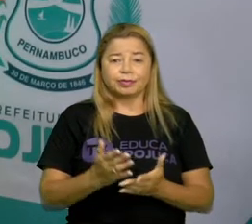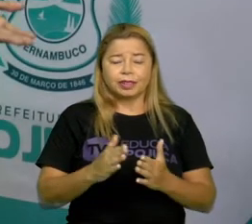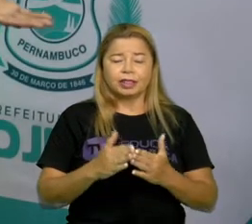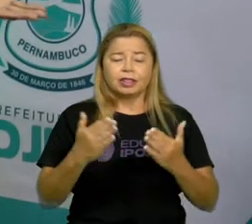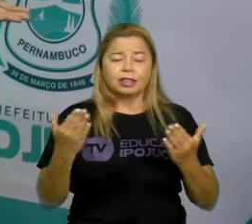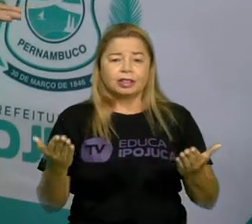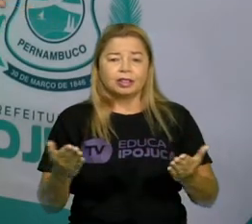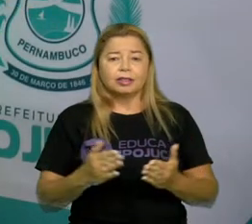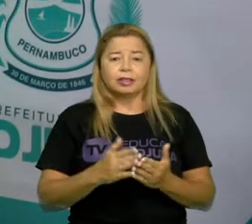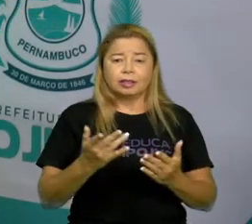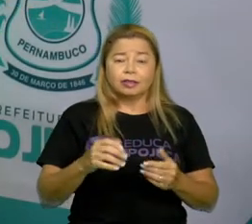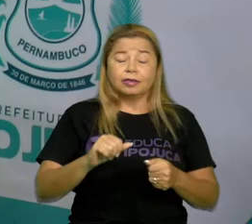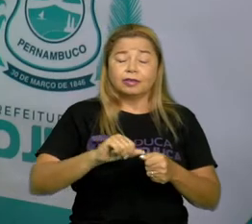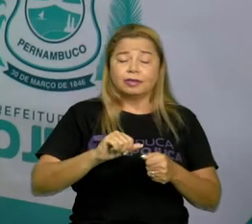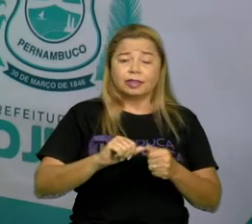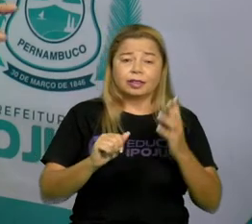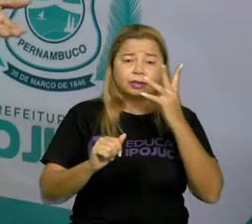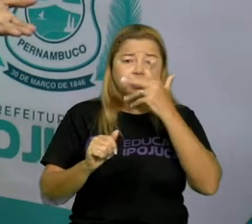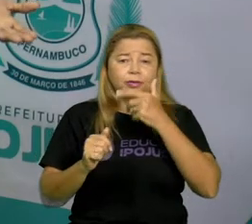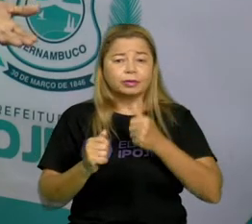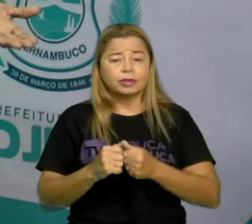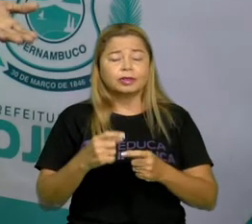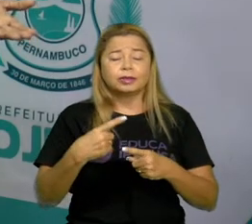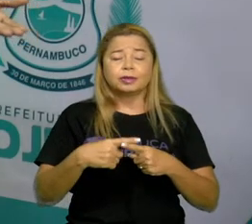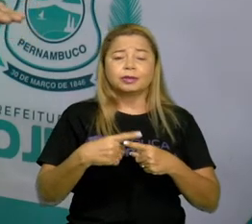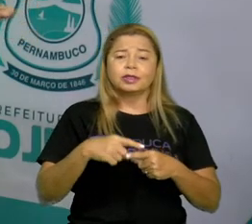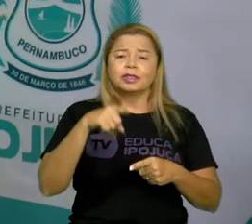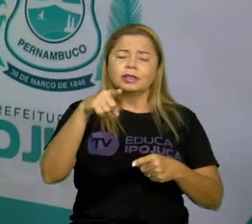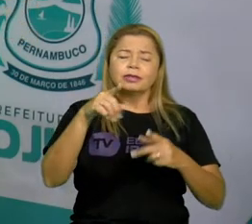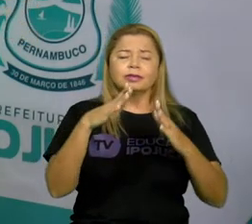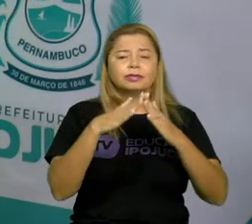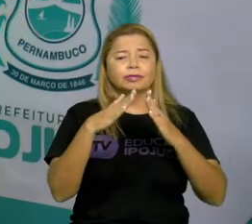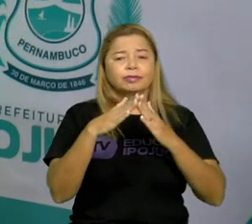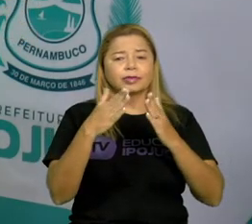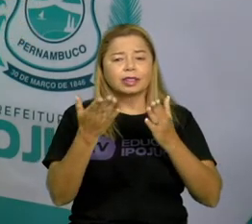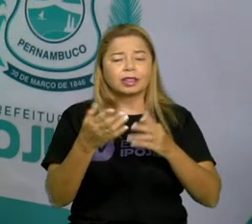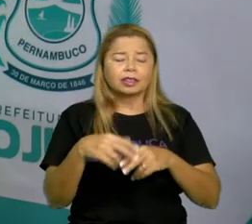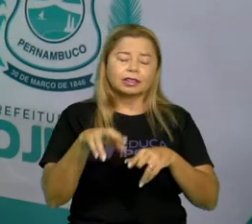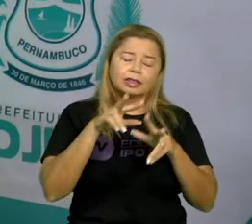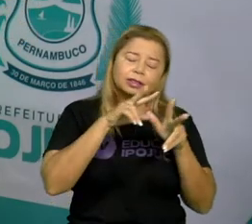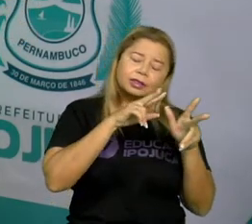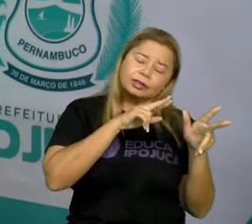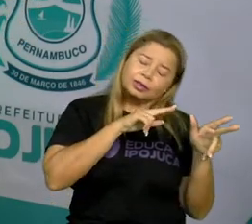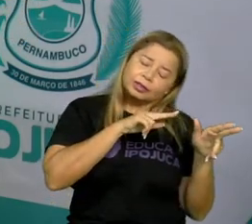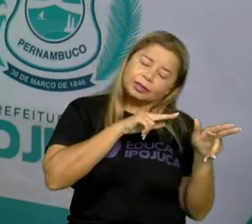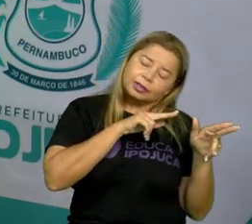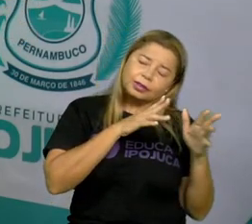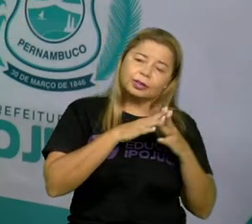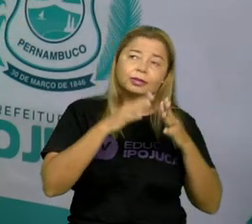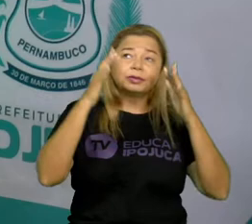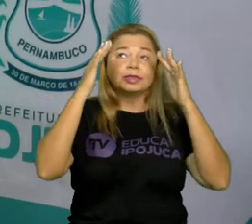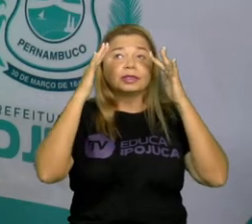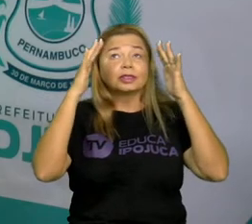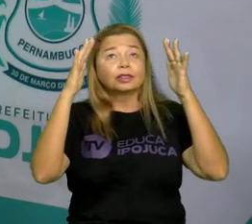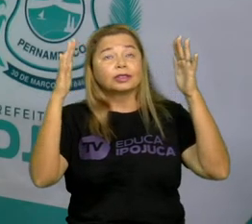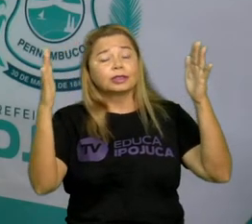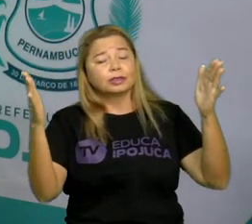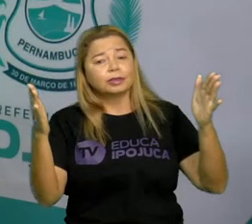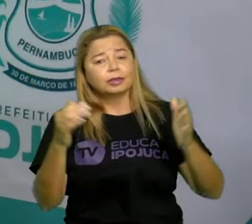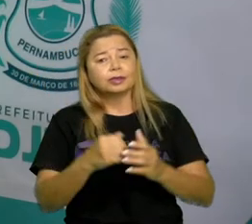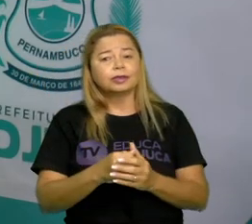sua casa. É o lugar que você dorme. É o lugar que você sonha. Que você guarda seus